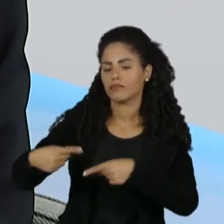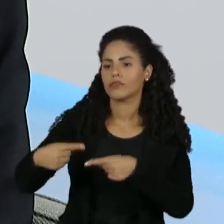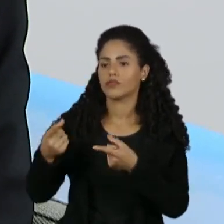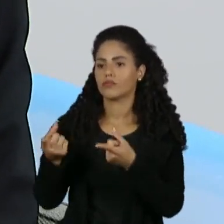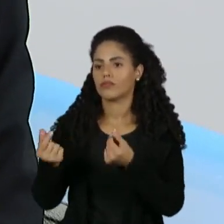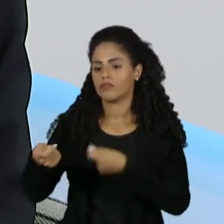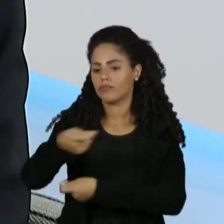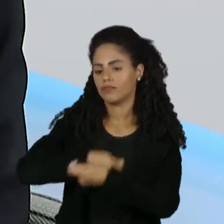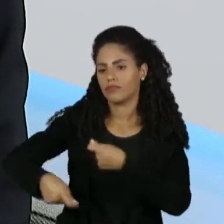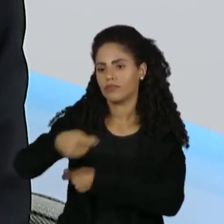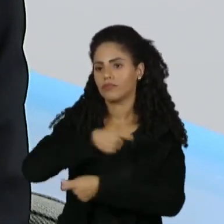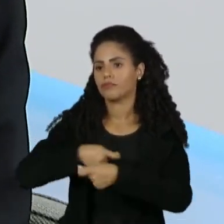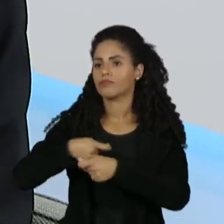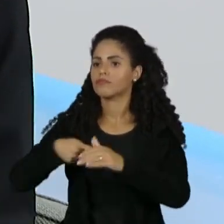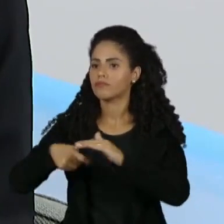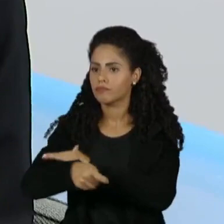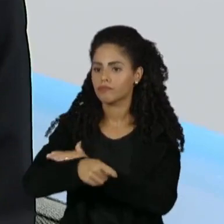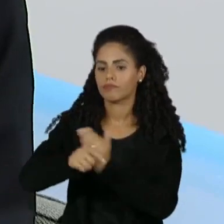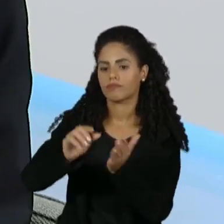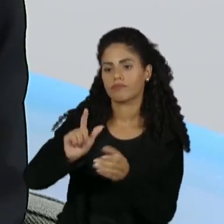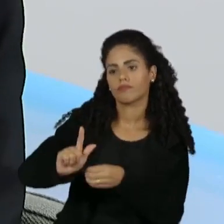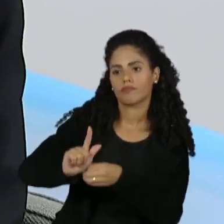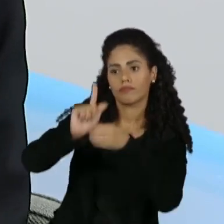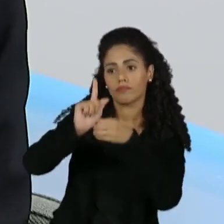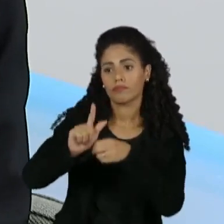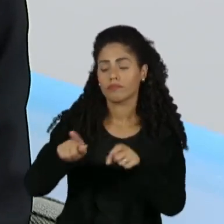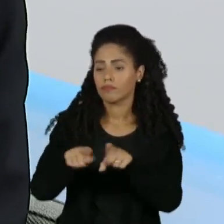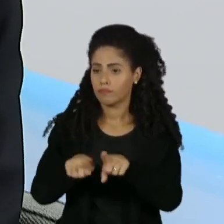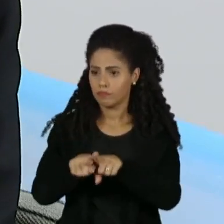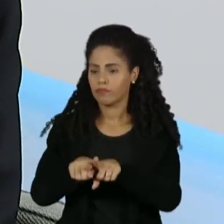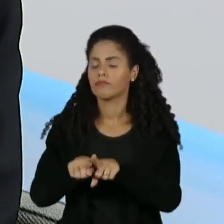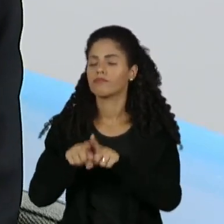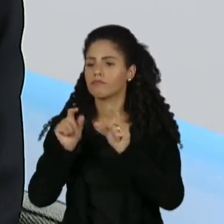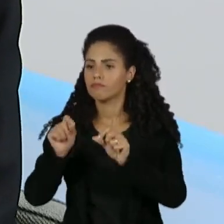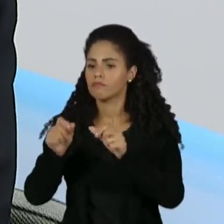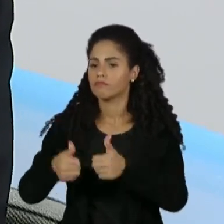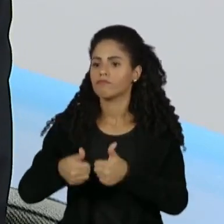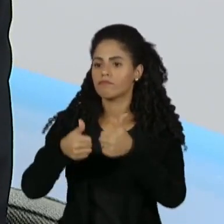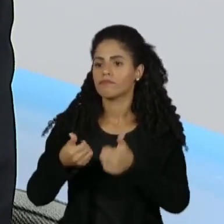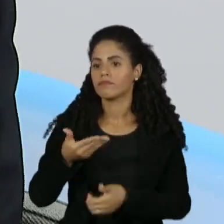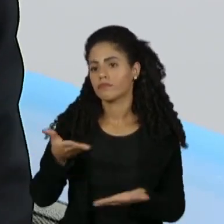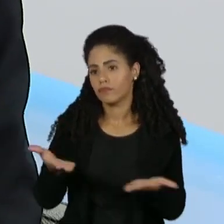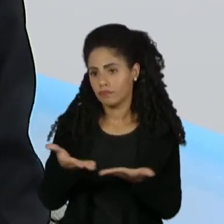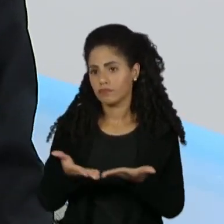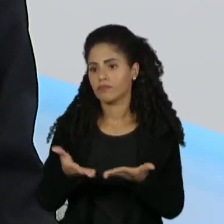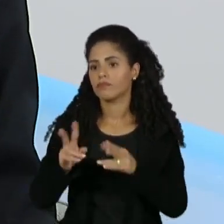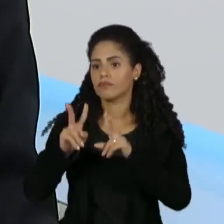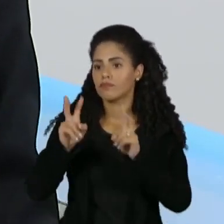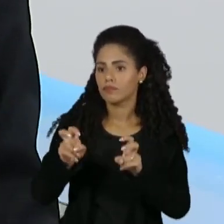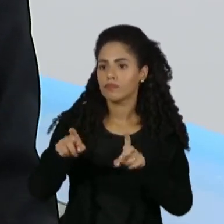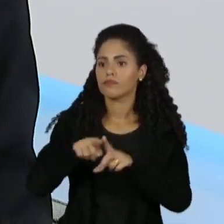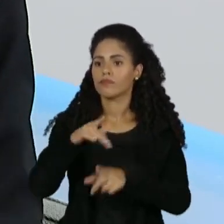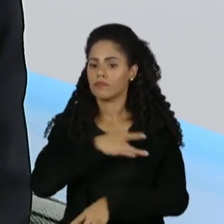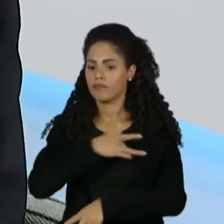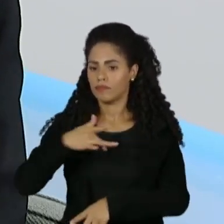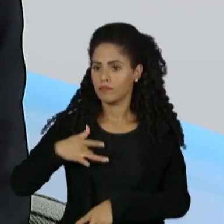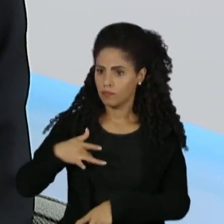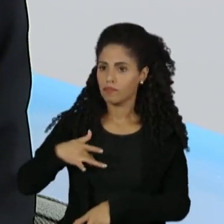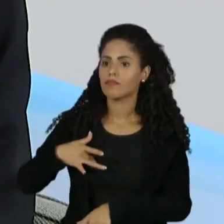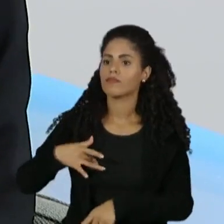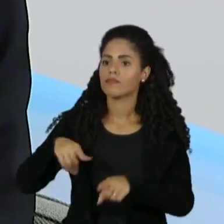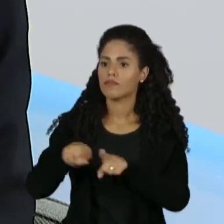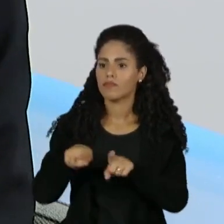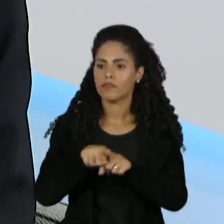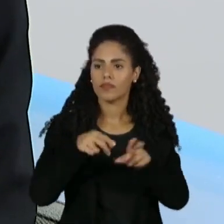financiamento, gestão e também uma interação positiva e bilateral entre a saúde suplementar e o